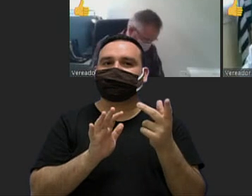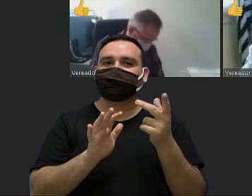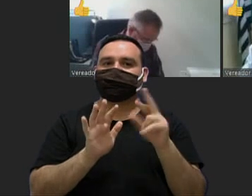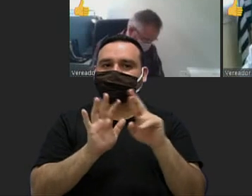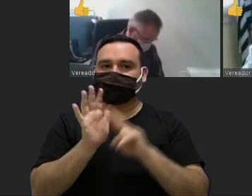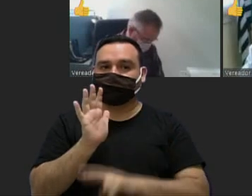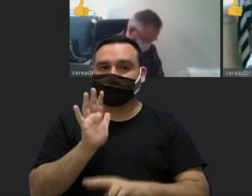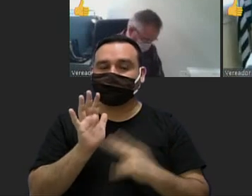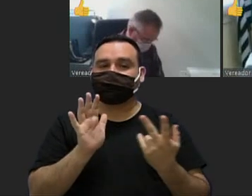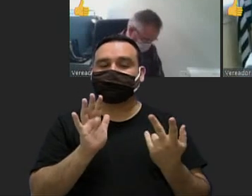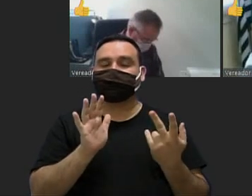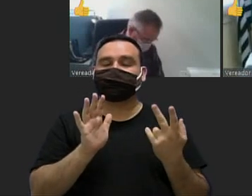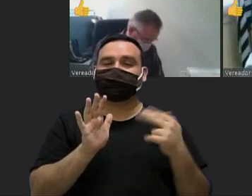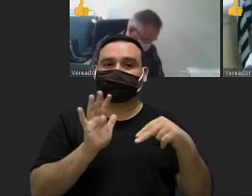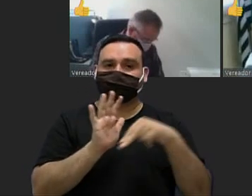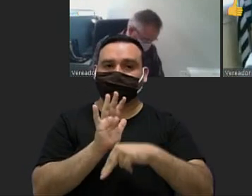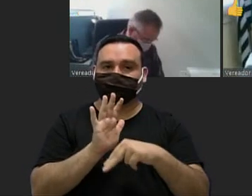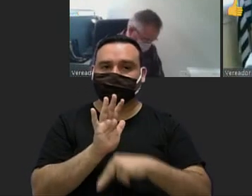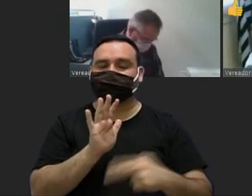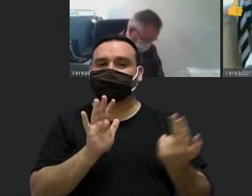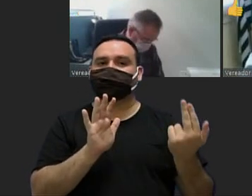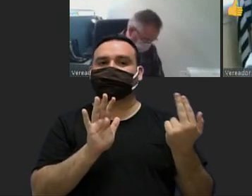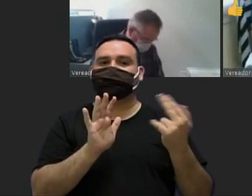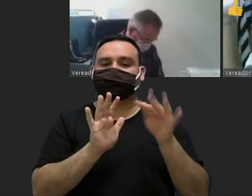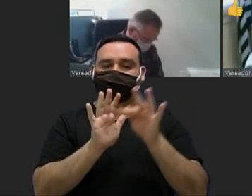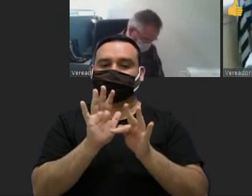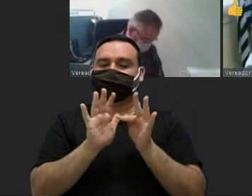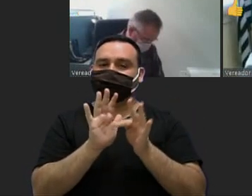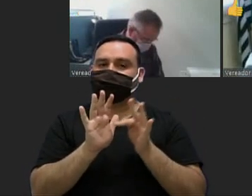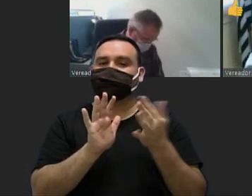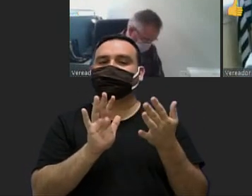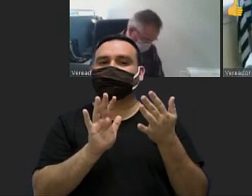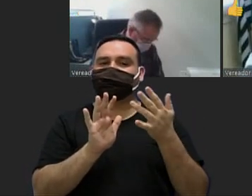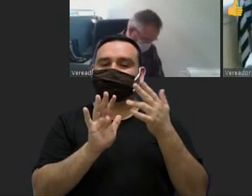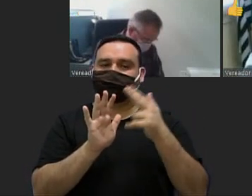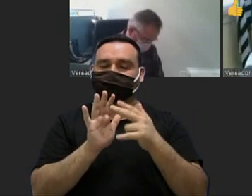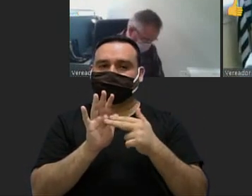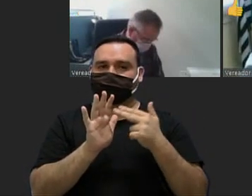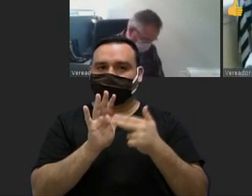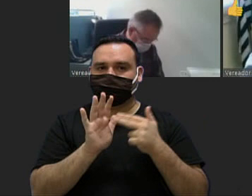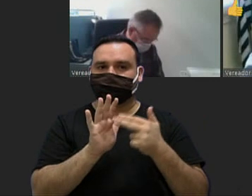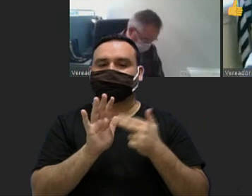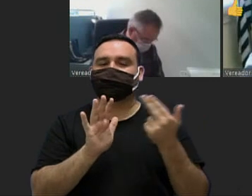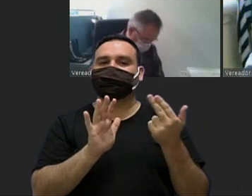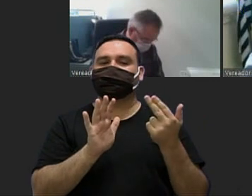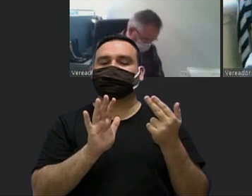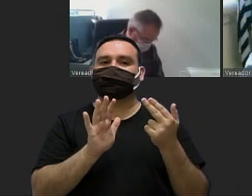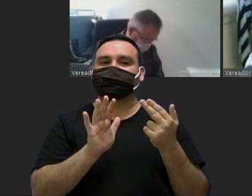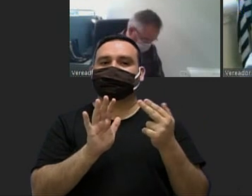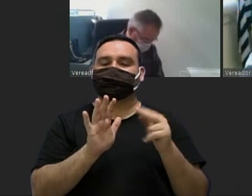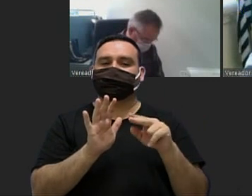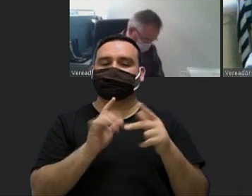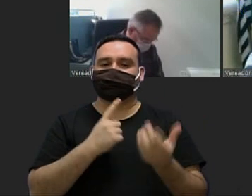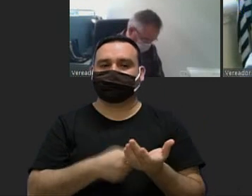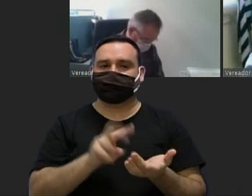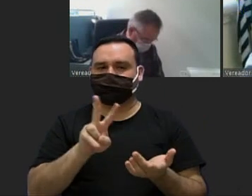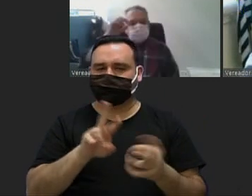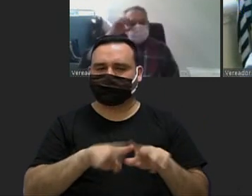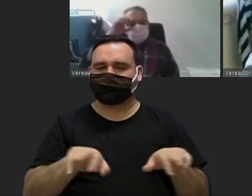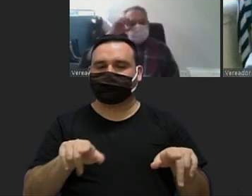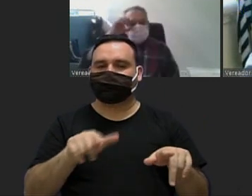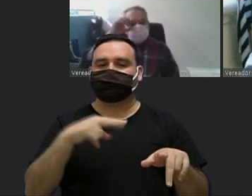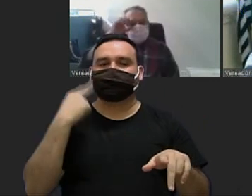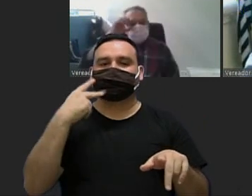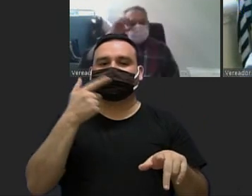Santos Anselmo Neto Fausto Pérez Irineu Toledo Hudson Pessini Vitão fica aprovado por unanimidade